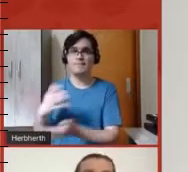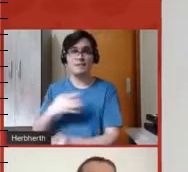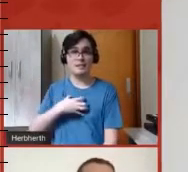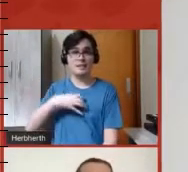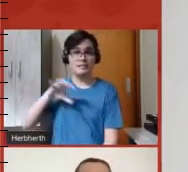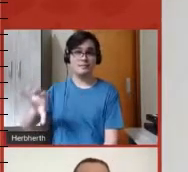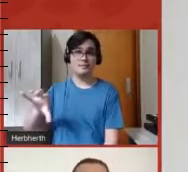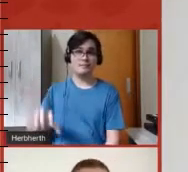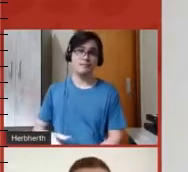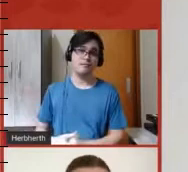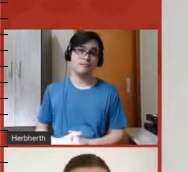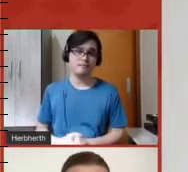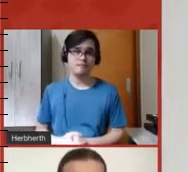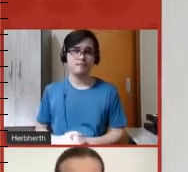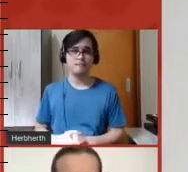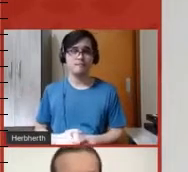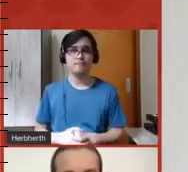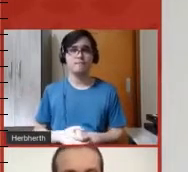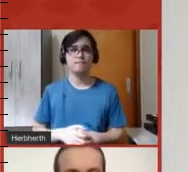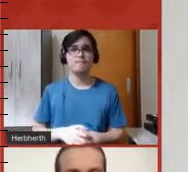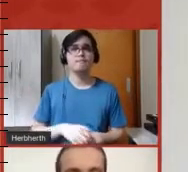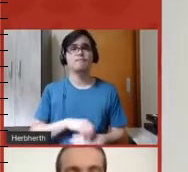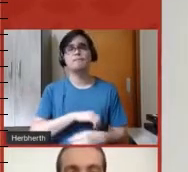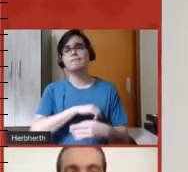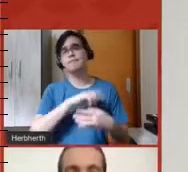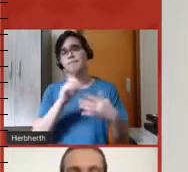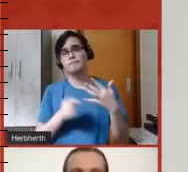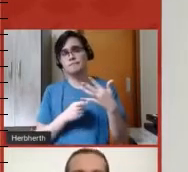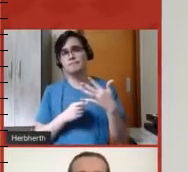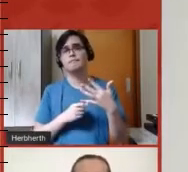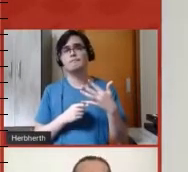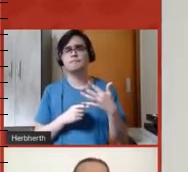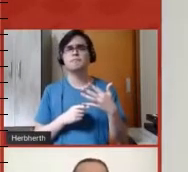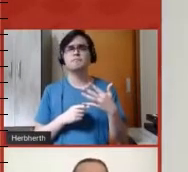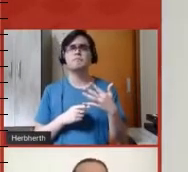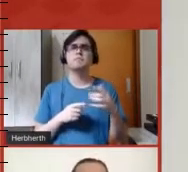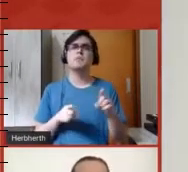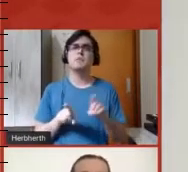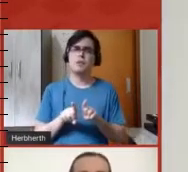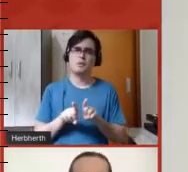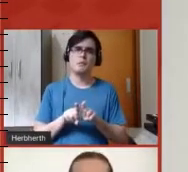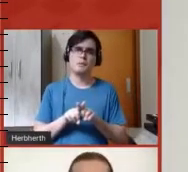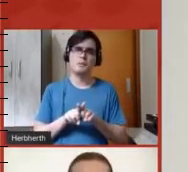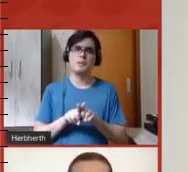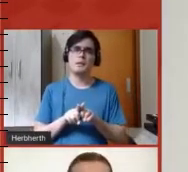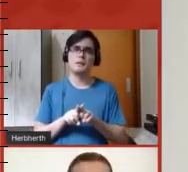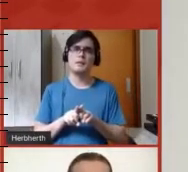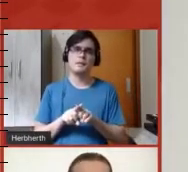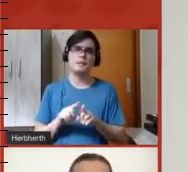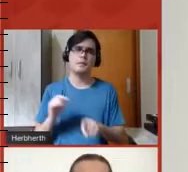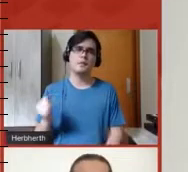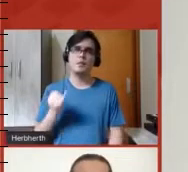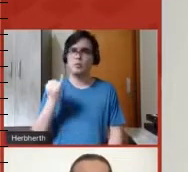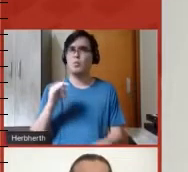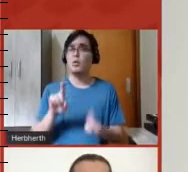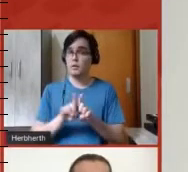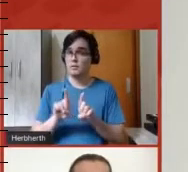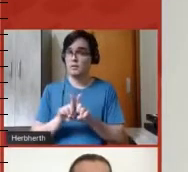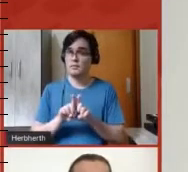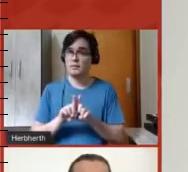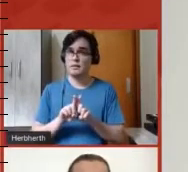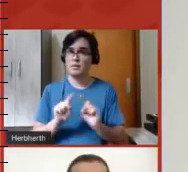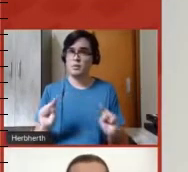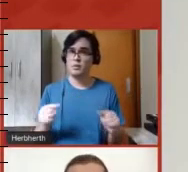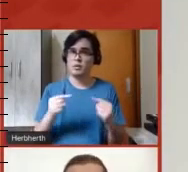E, finalmente, né, mas não menos importante, um desafio também no meio disso tudo, estava